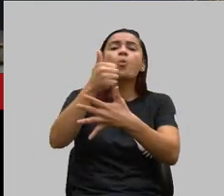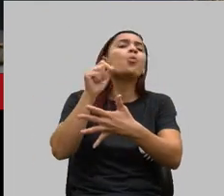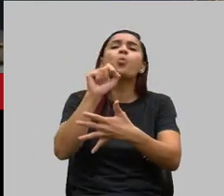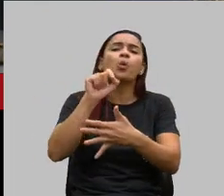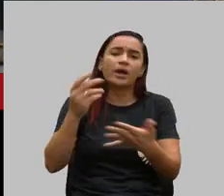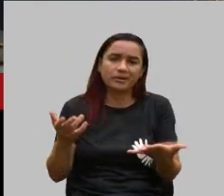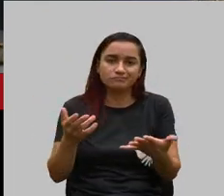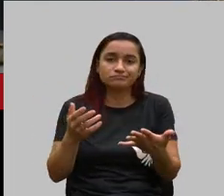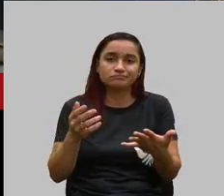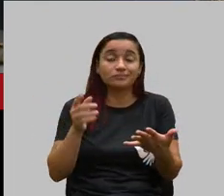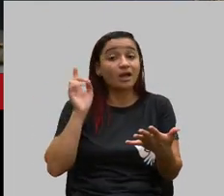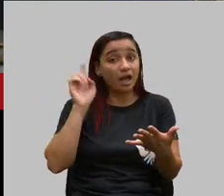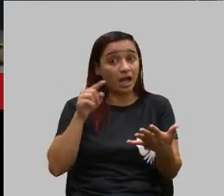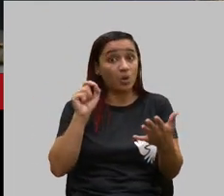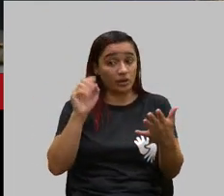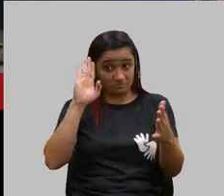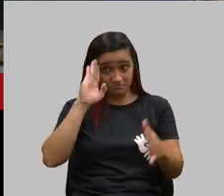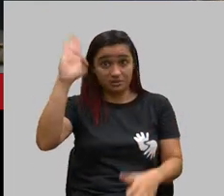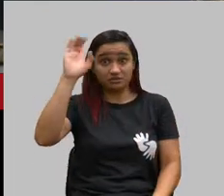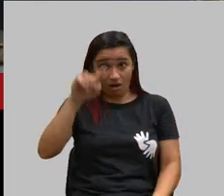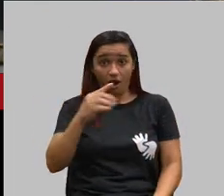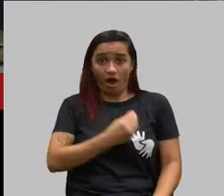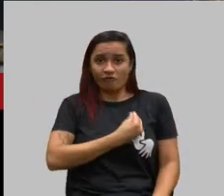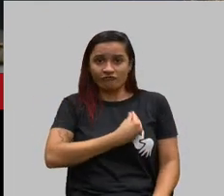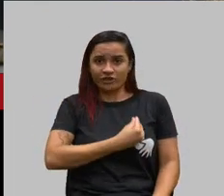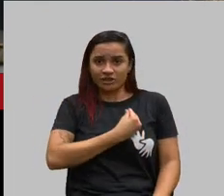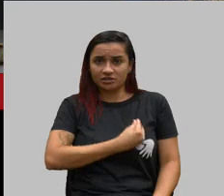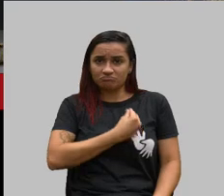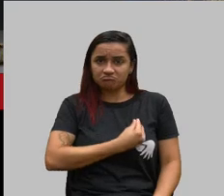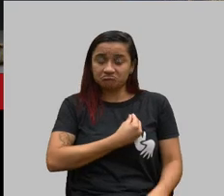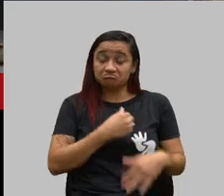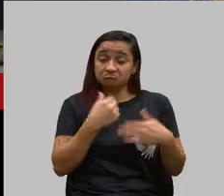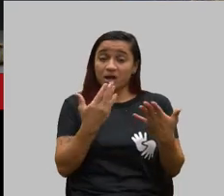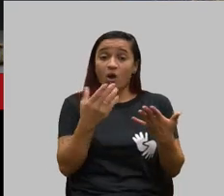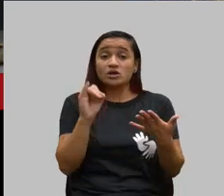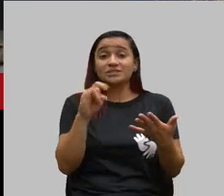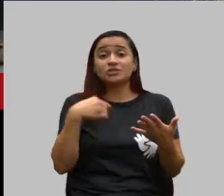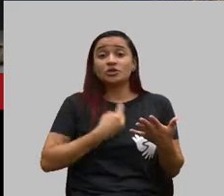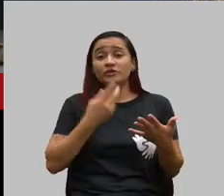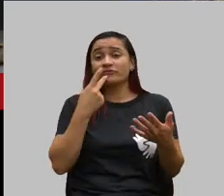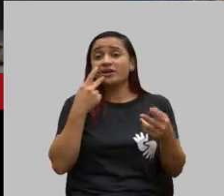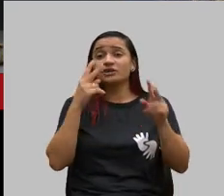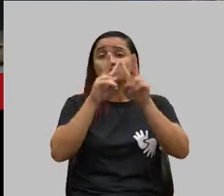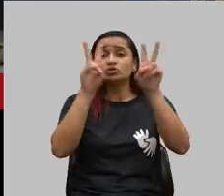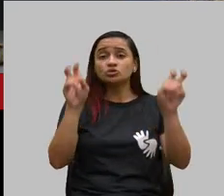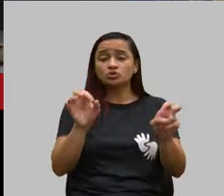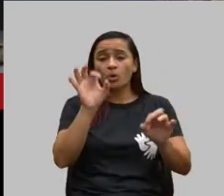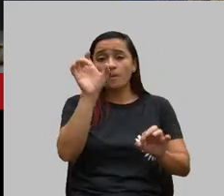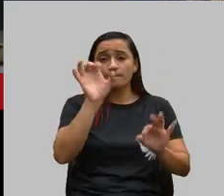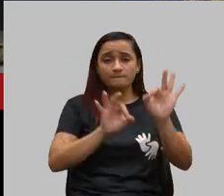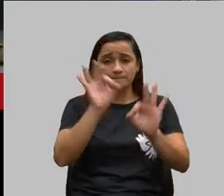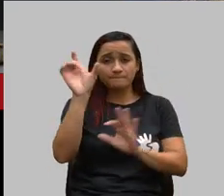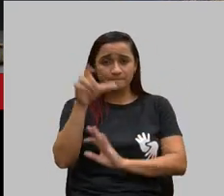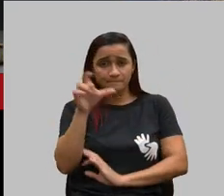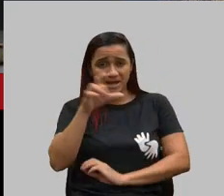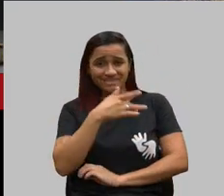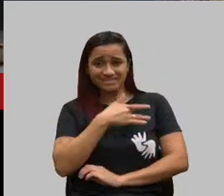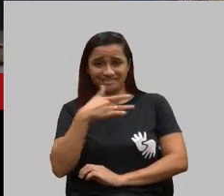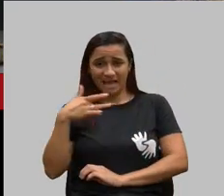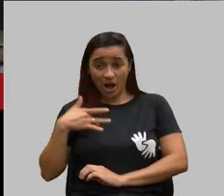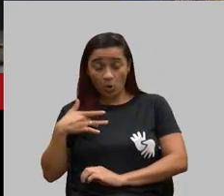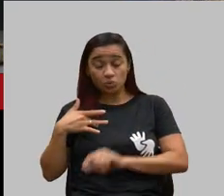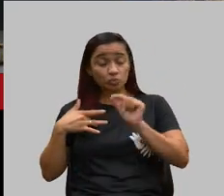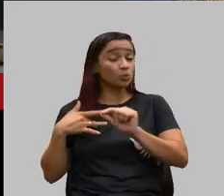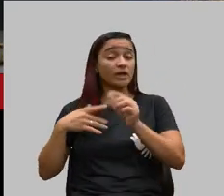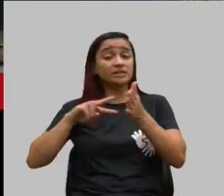nós temos que garantir a vida. E quando a gente fala em plano de saúde, você está garantindo uma saúde sendo prestada